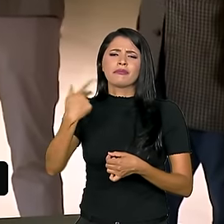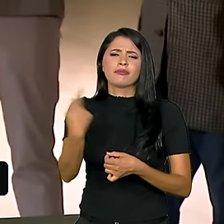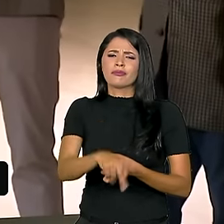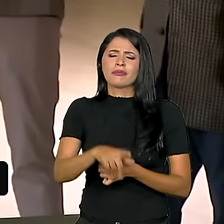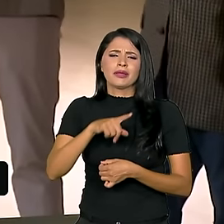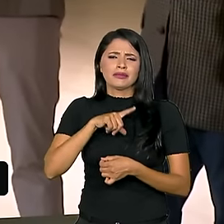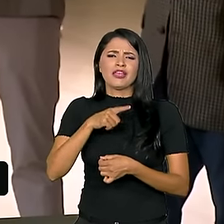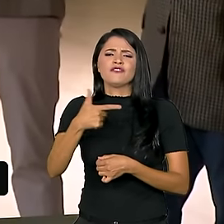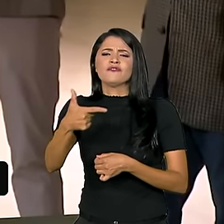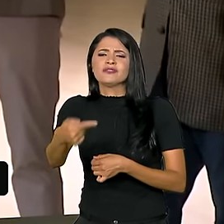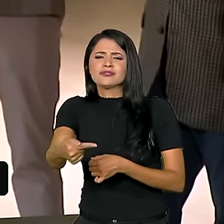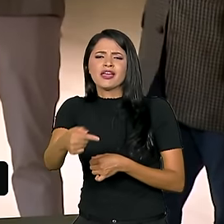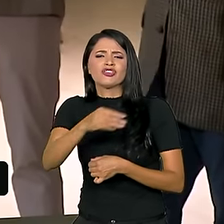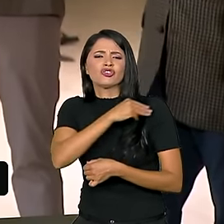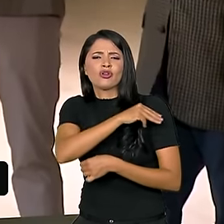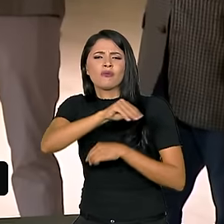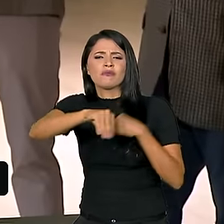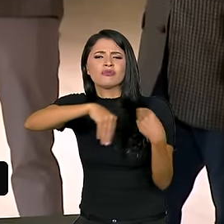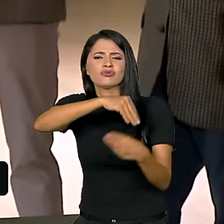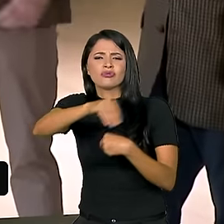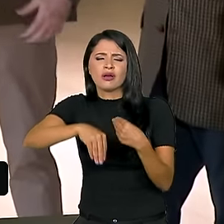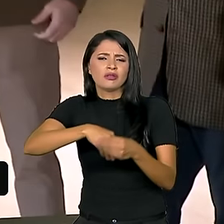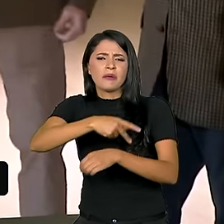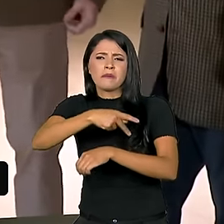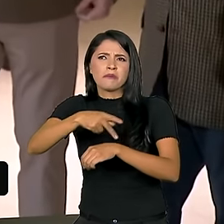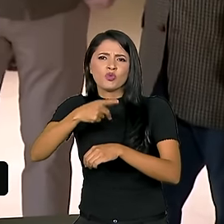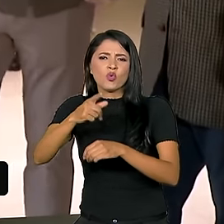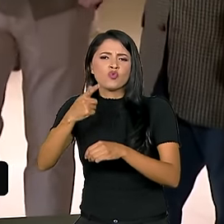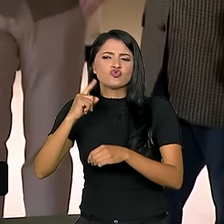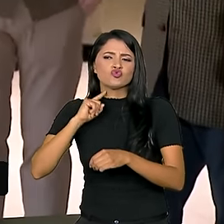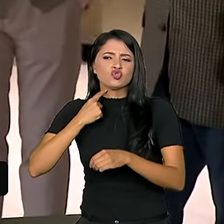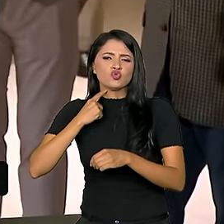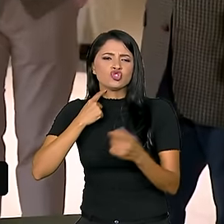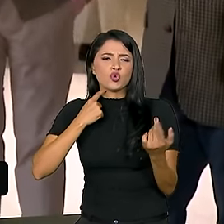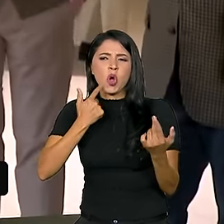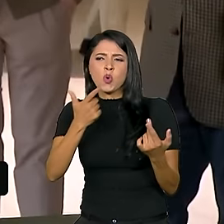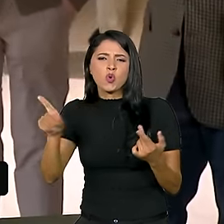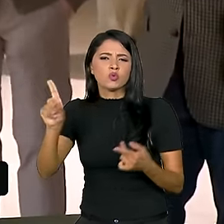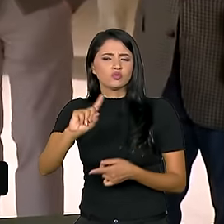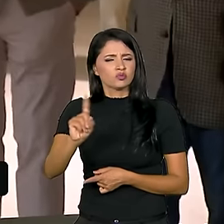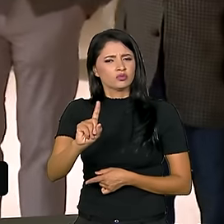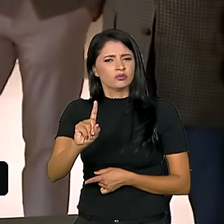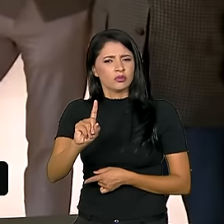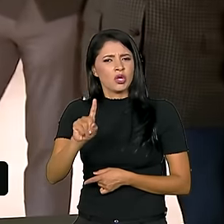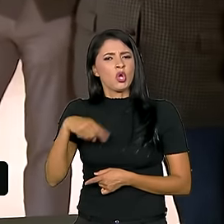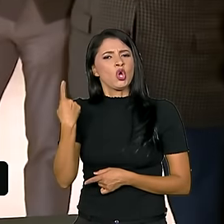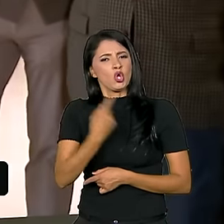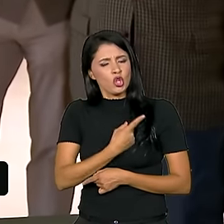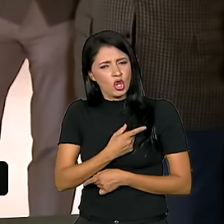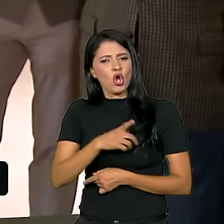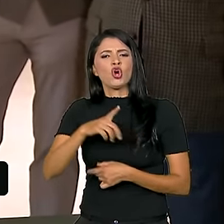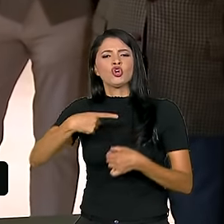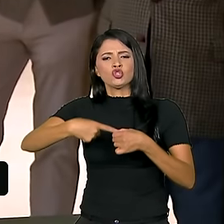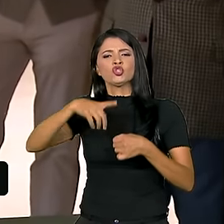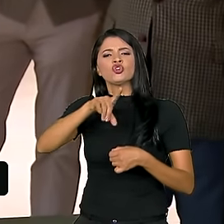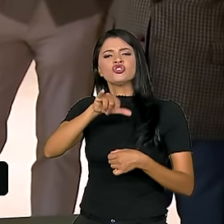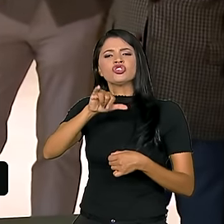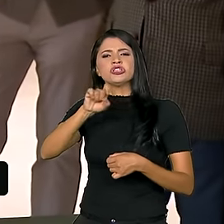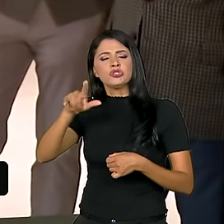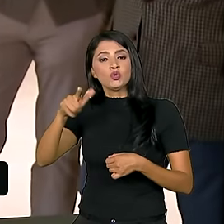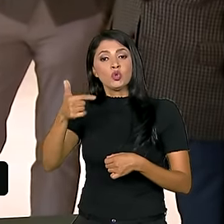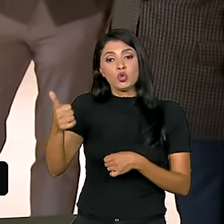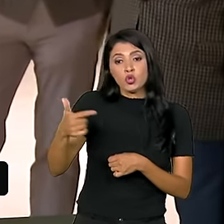etanol misturado a ela. Já não é poluente como as outras. O nosso diesel já tem 12% de